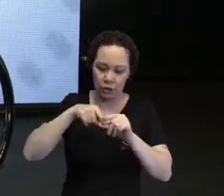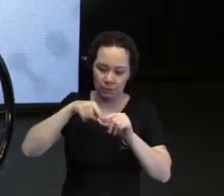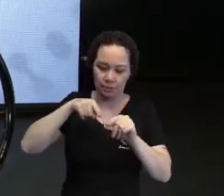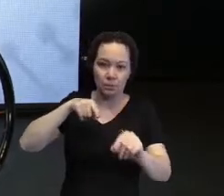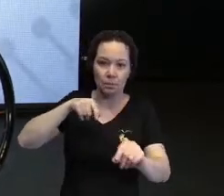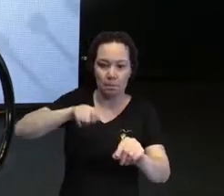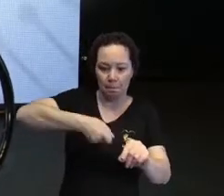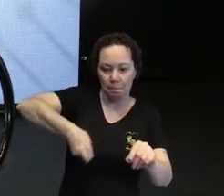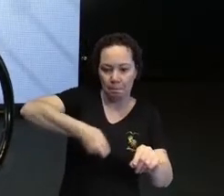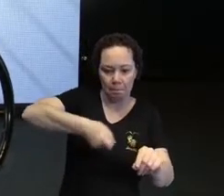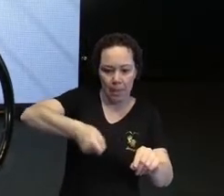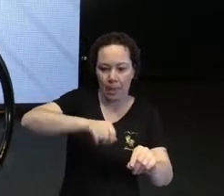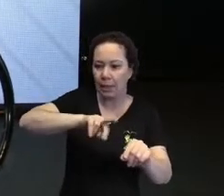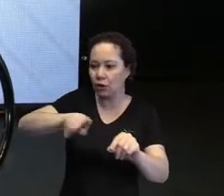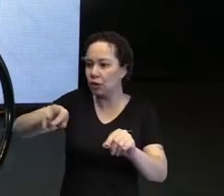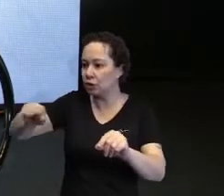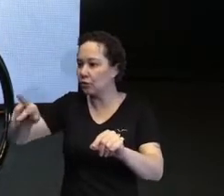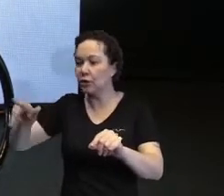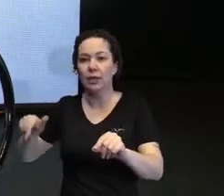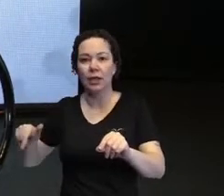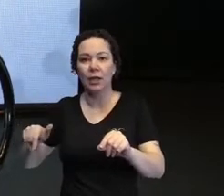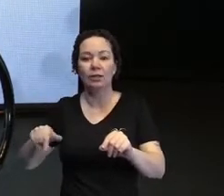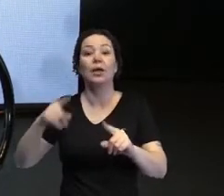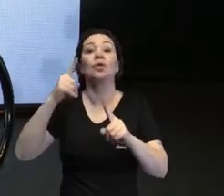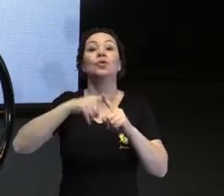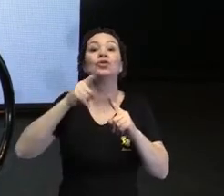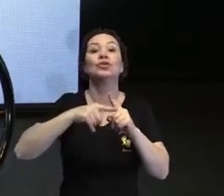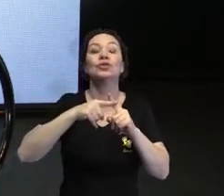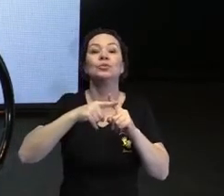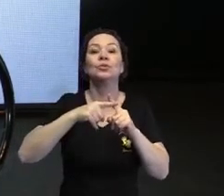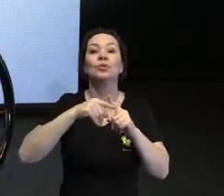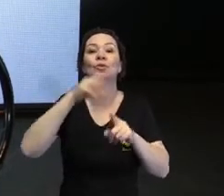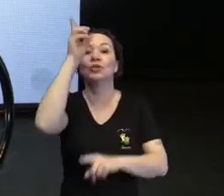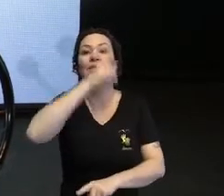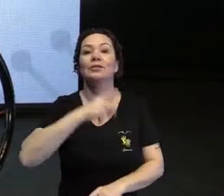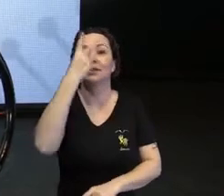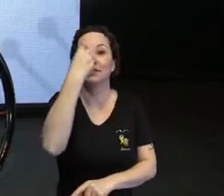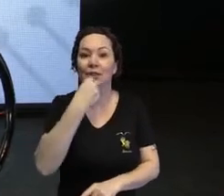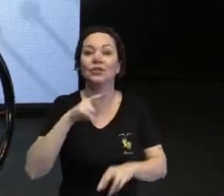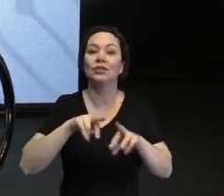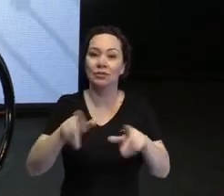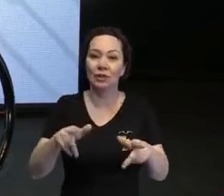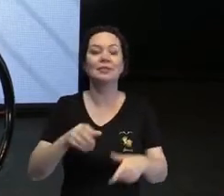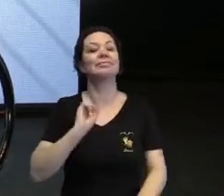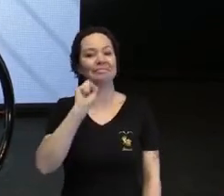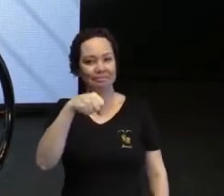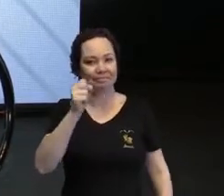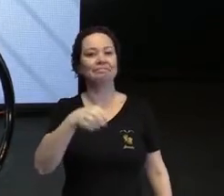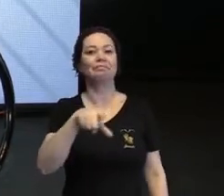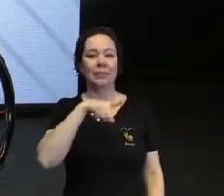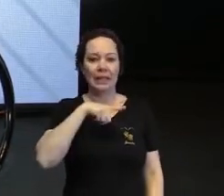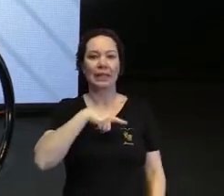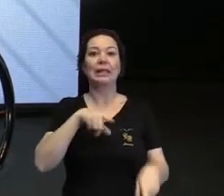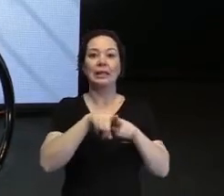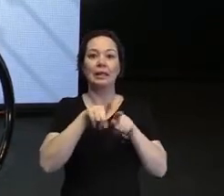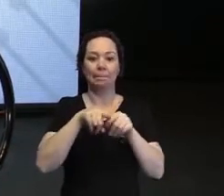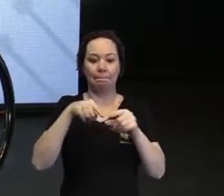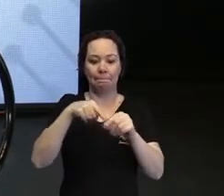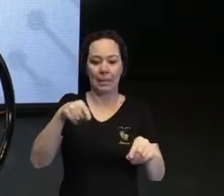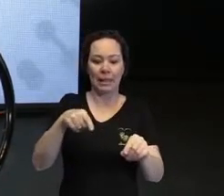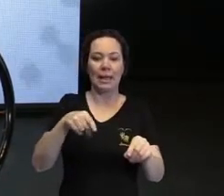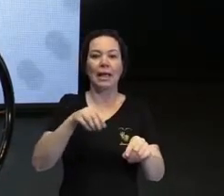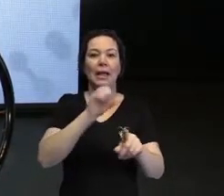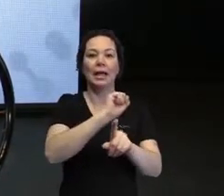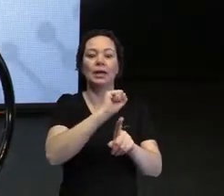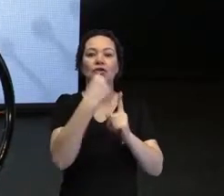diferentes para pessoas com tipos de deficiência visual diferentes. Exatamente, exatamente. E tem até a bengala social, que a